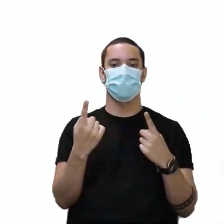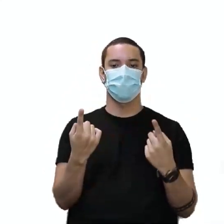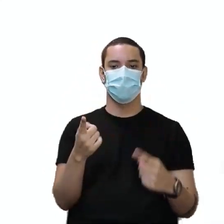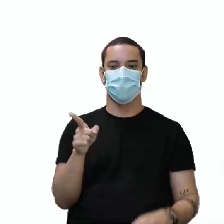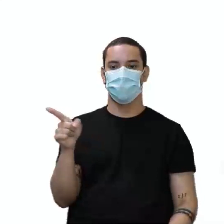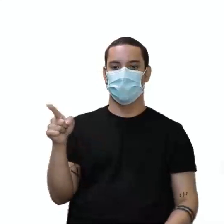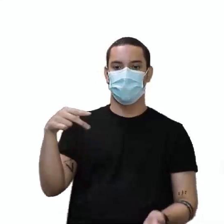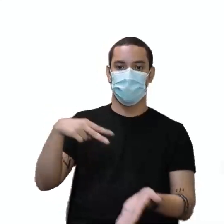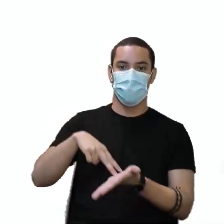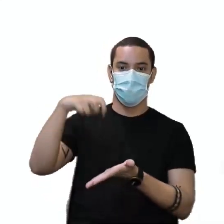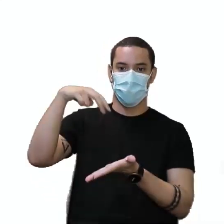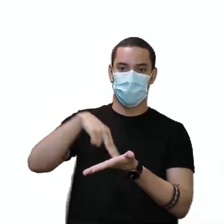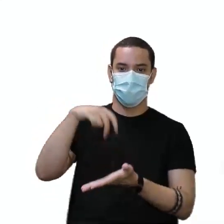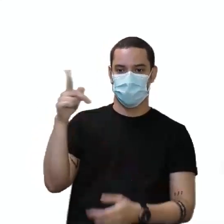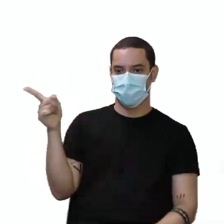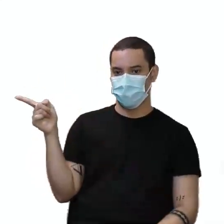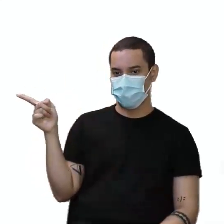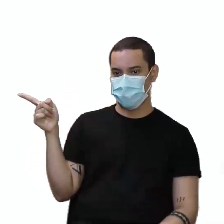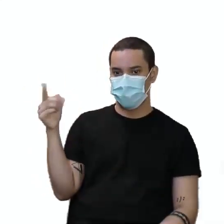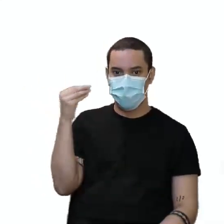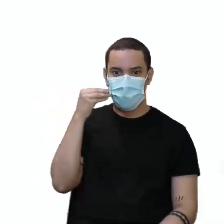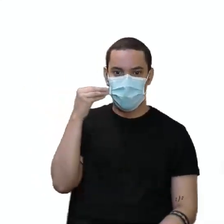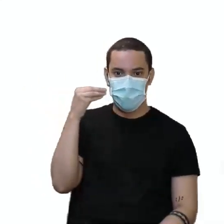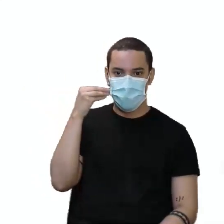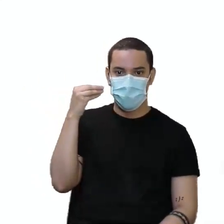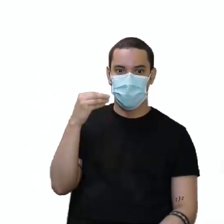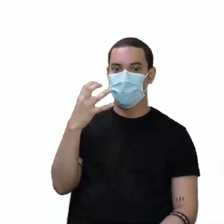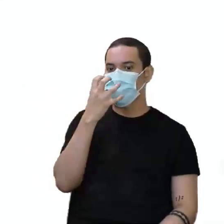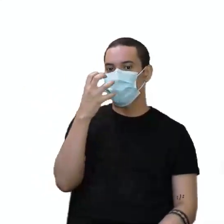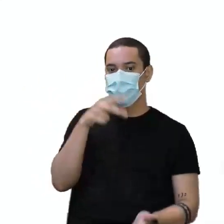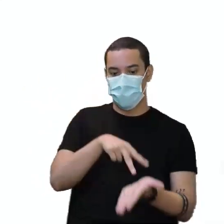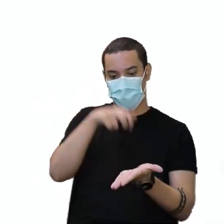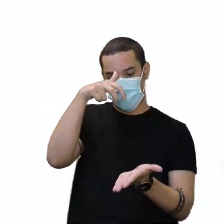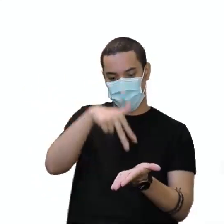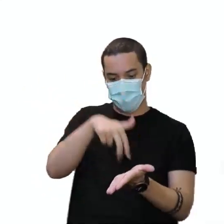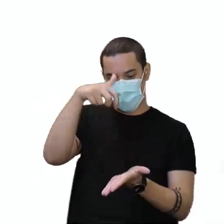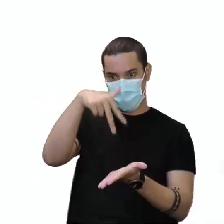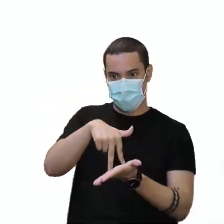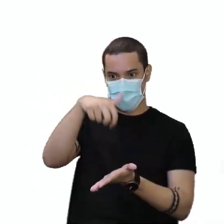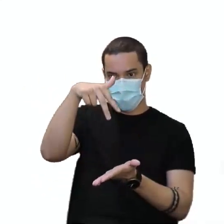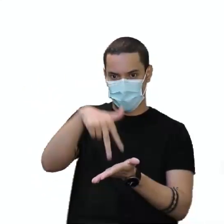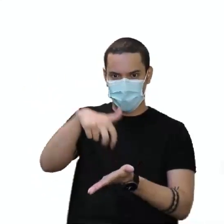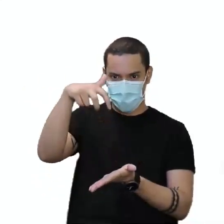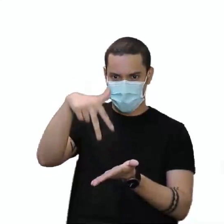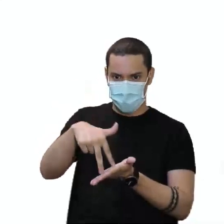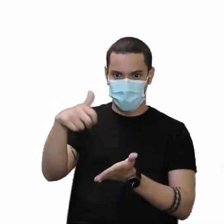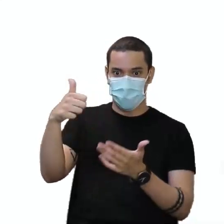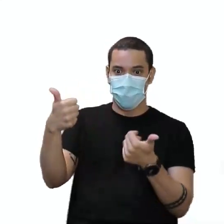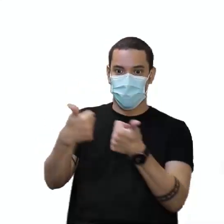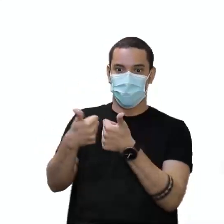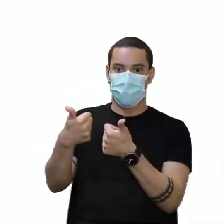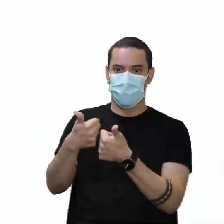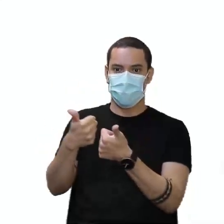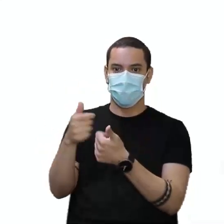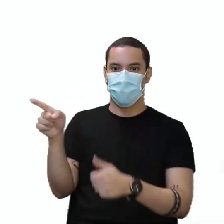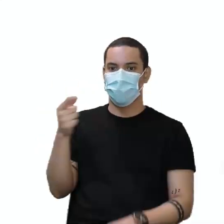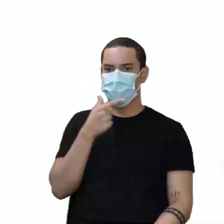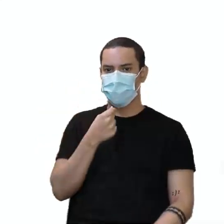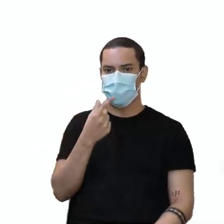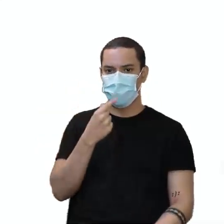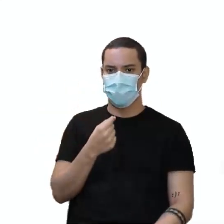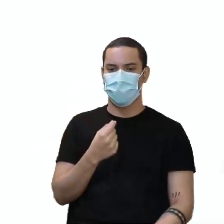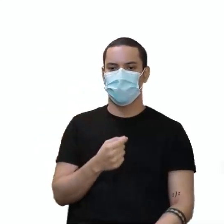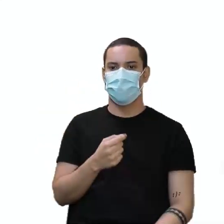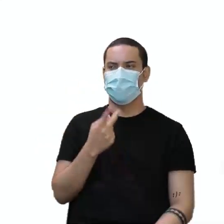ele aqui pulando, dá para ver a evidência de que ele está pulando, ele está chegando perto do Linus e ele diz o seguinte,